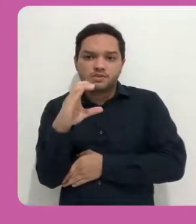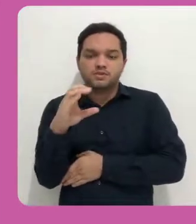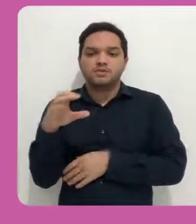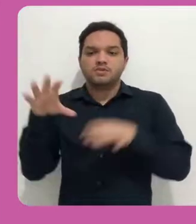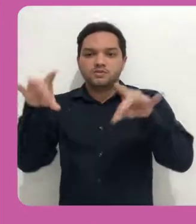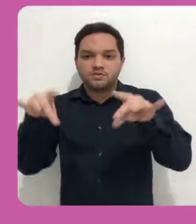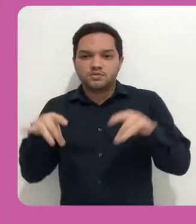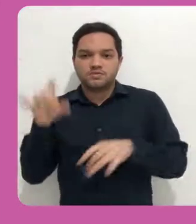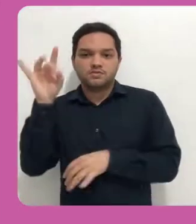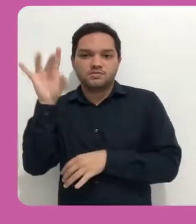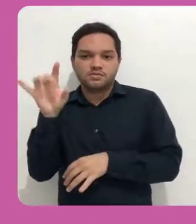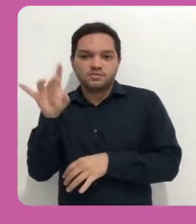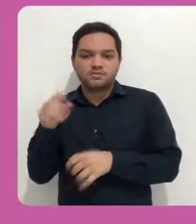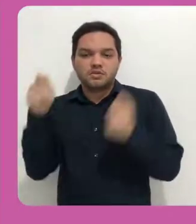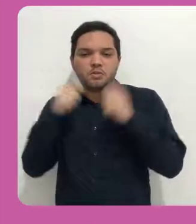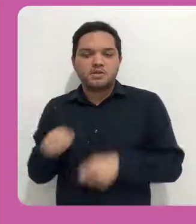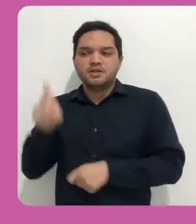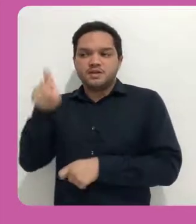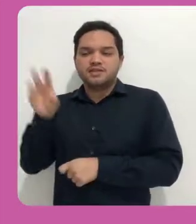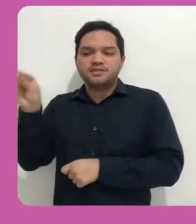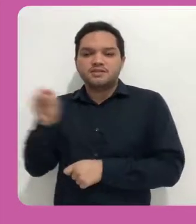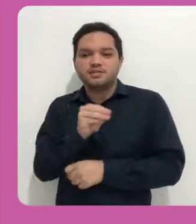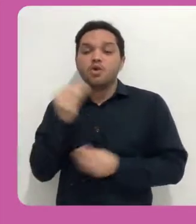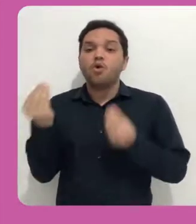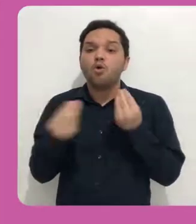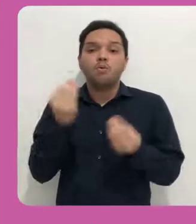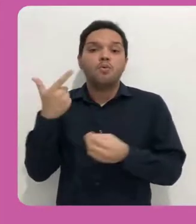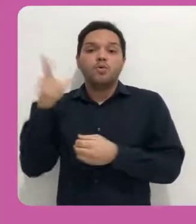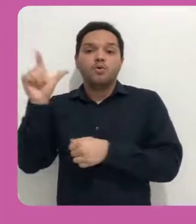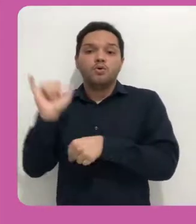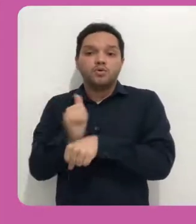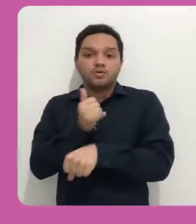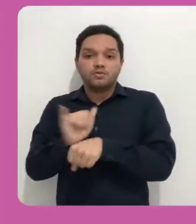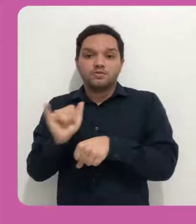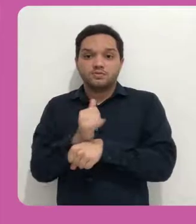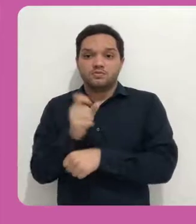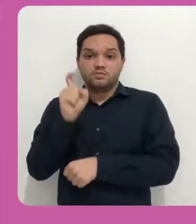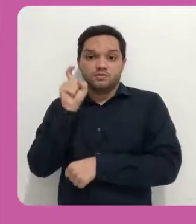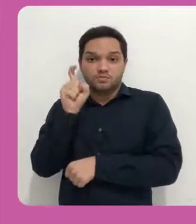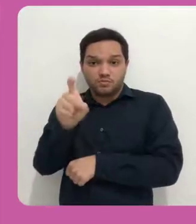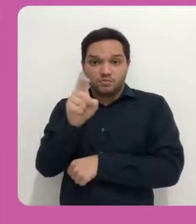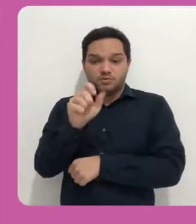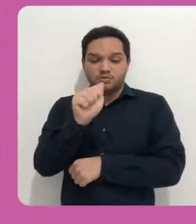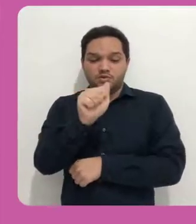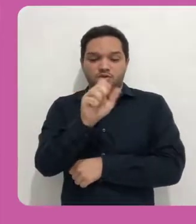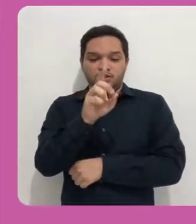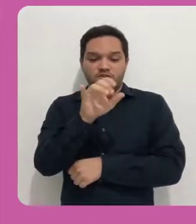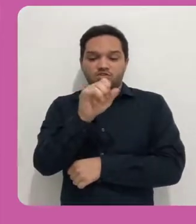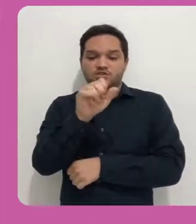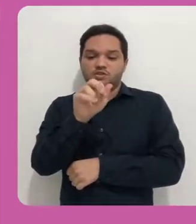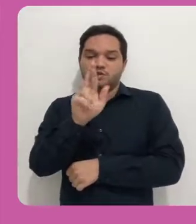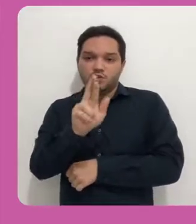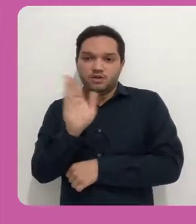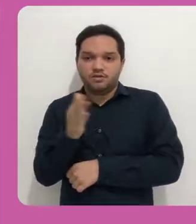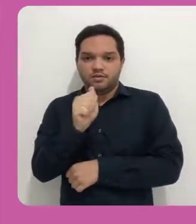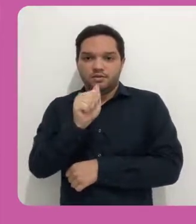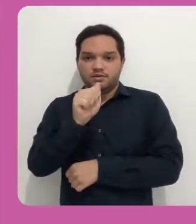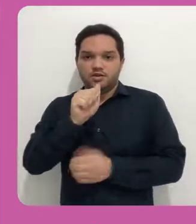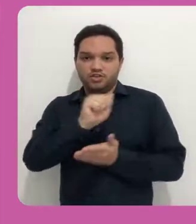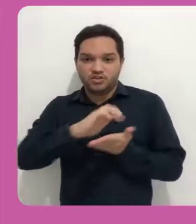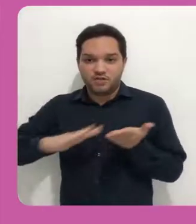no adicionar uma atividade ou recurso. No final, há a opção do recurso arquivo.